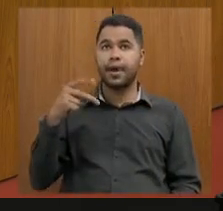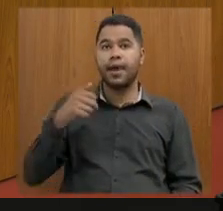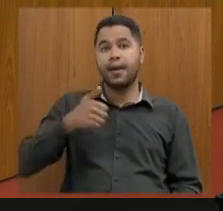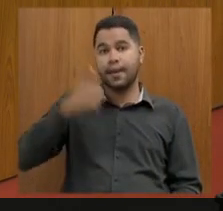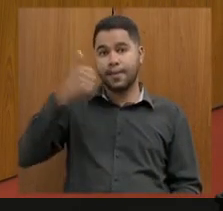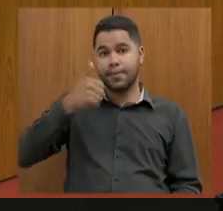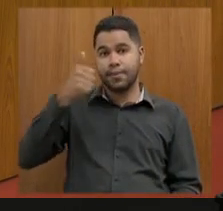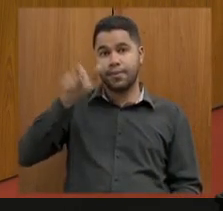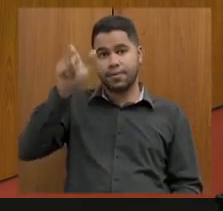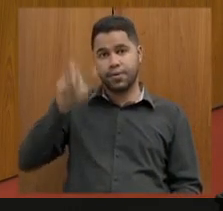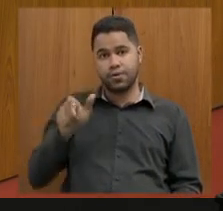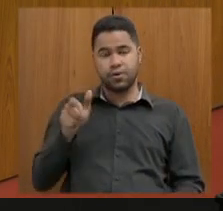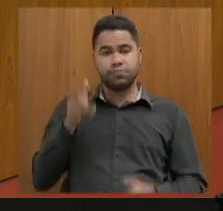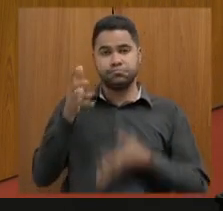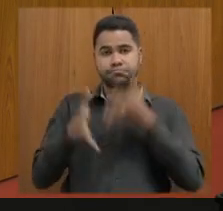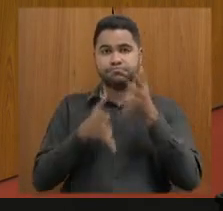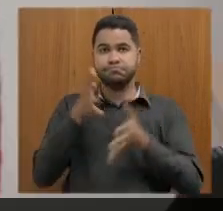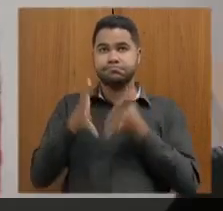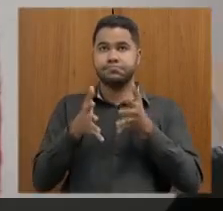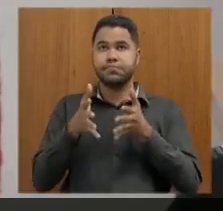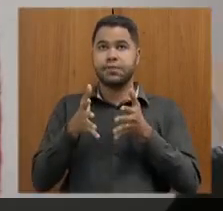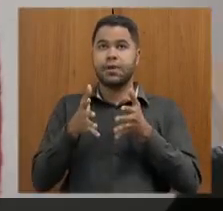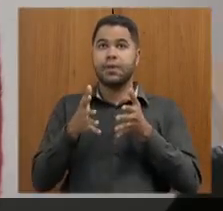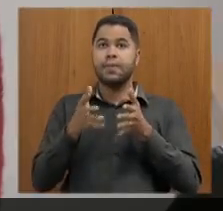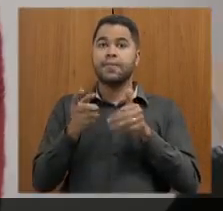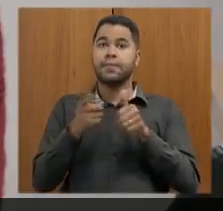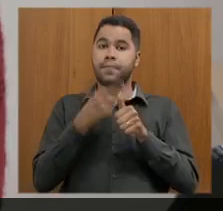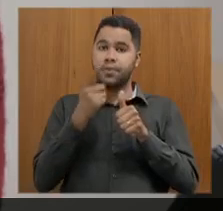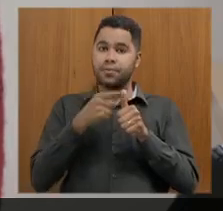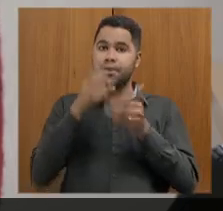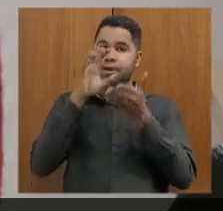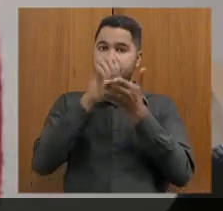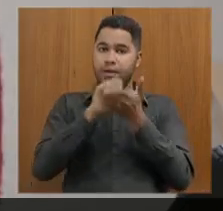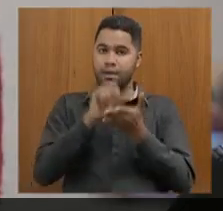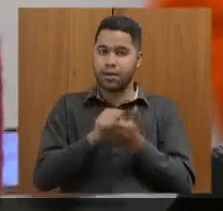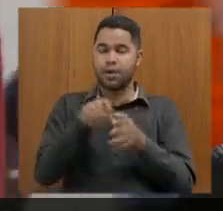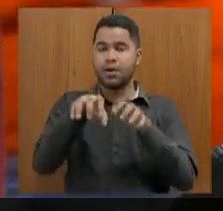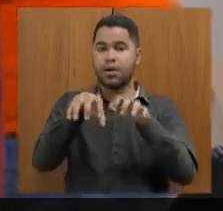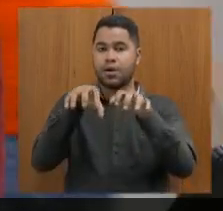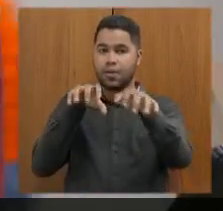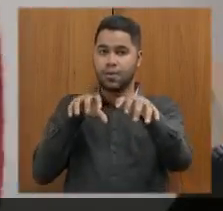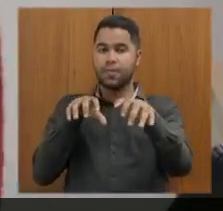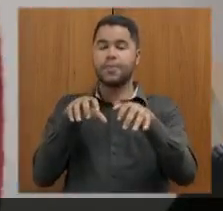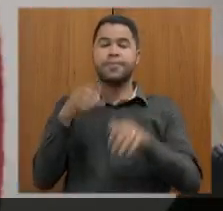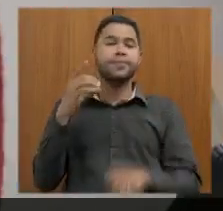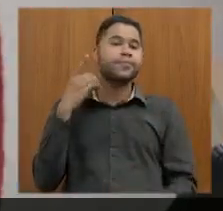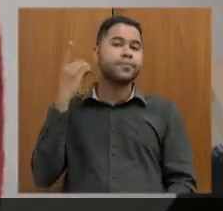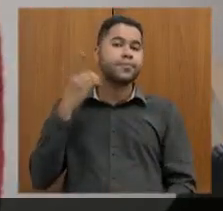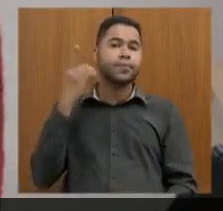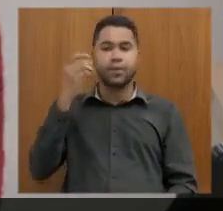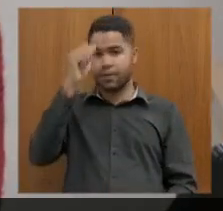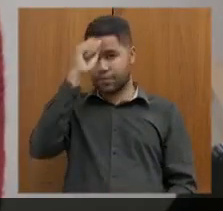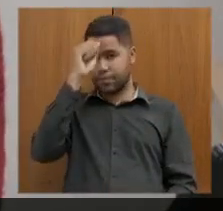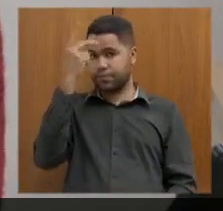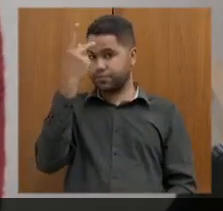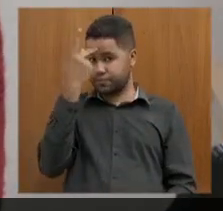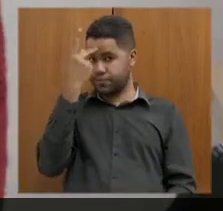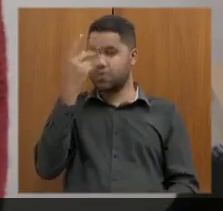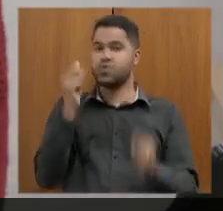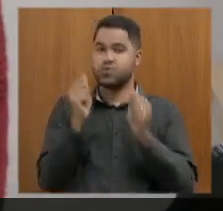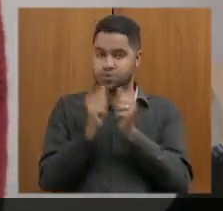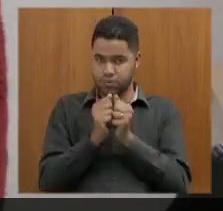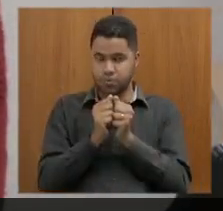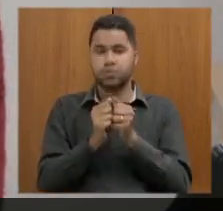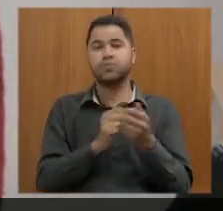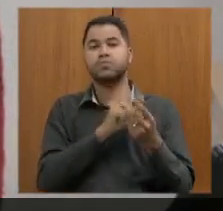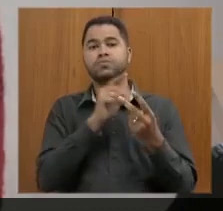pessoa a falar. Quero antes registrar a presença remotamente conosco também da deputada Ana Paula Siqueira, que está conosco,